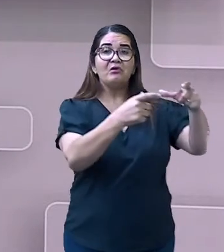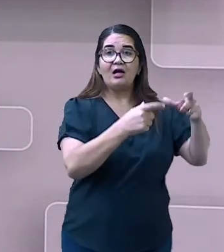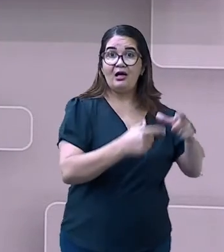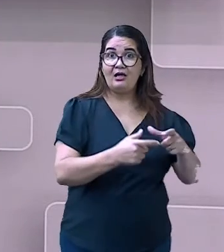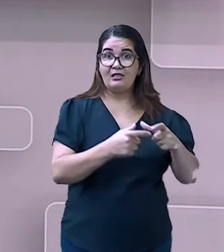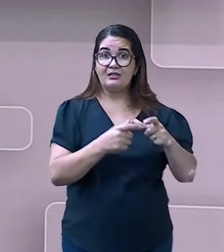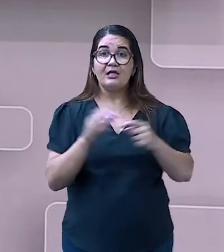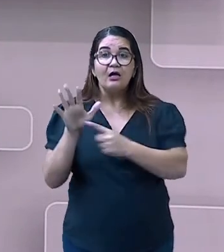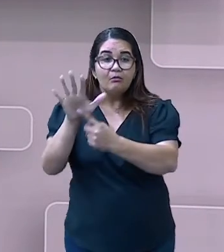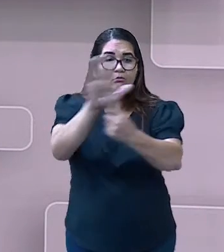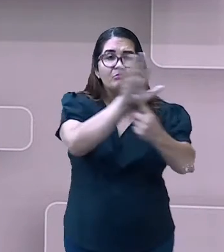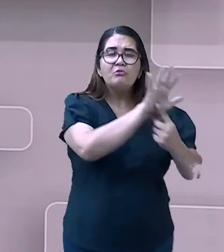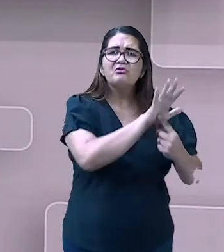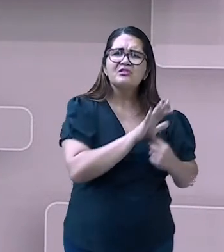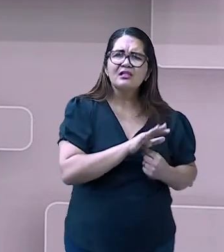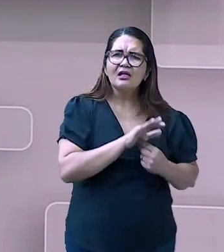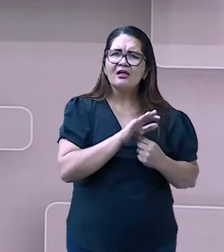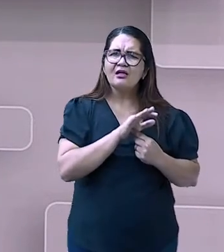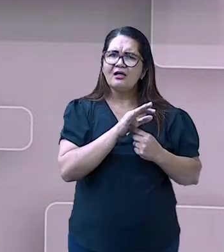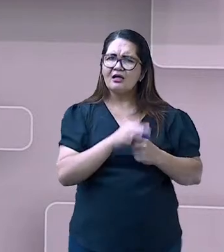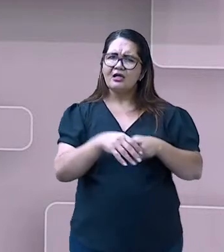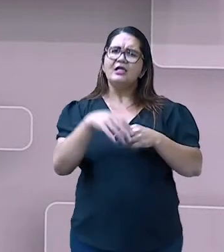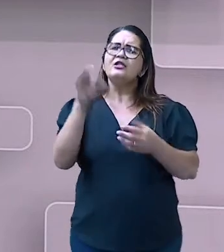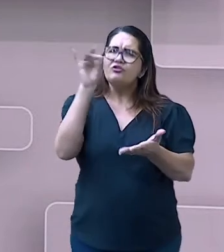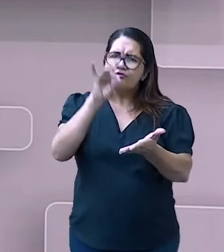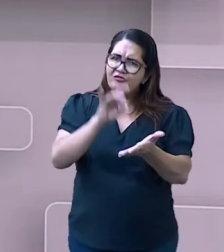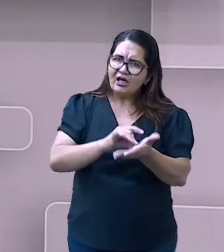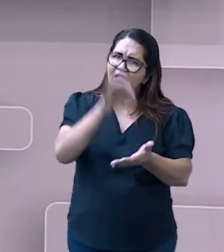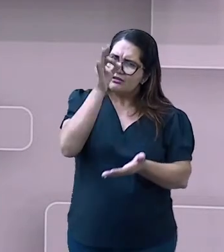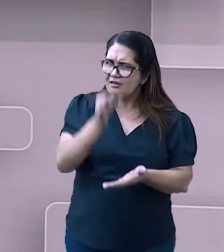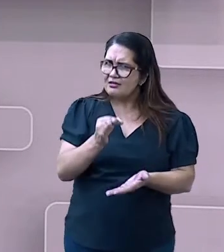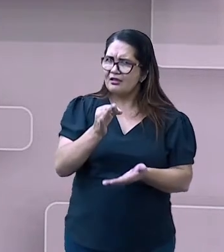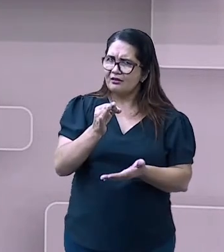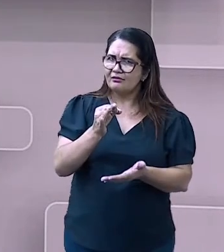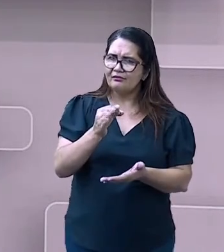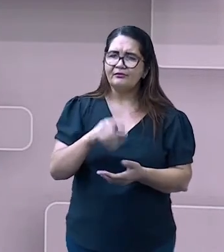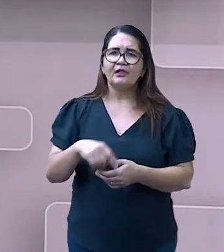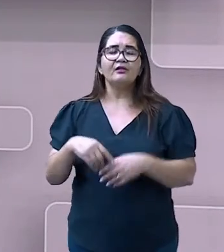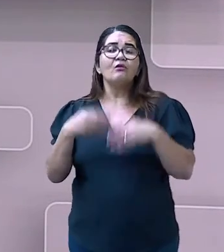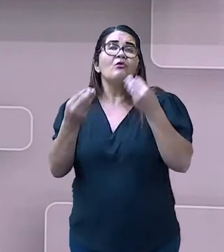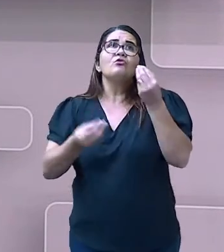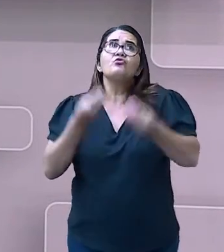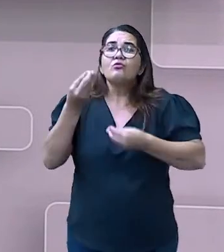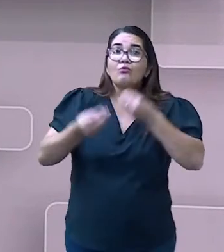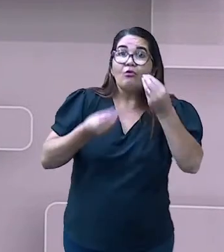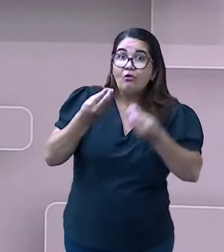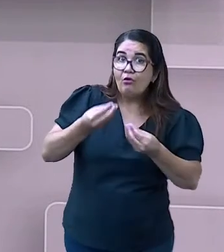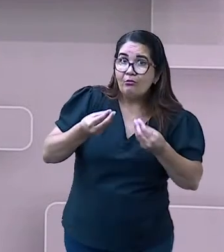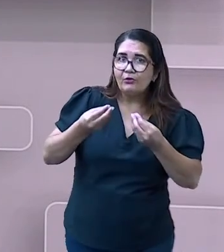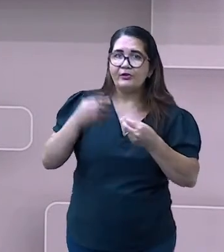você identificar e se locomover. Então, com a rosa dos ventos vieram